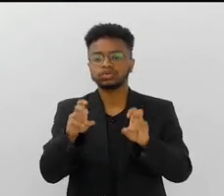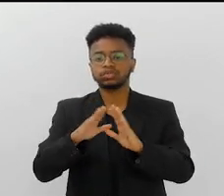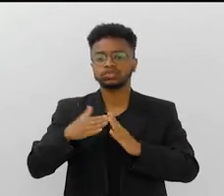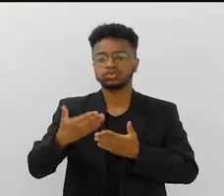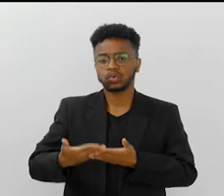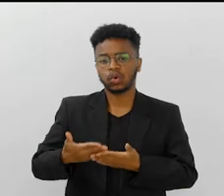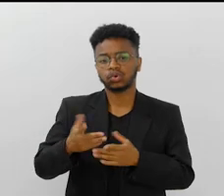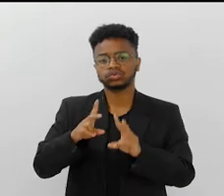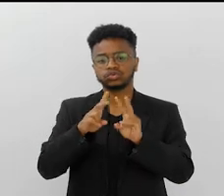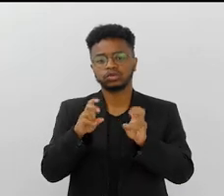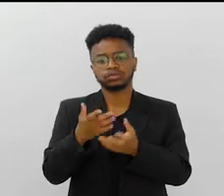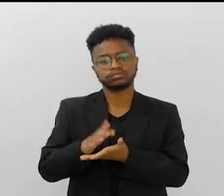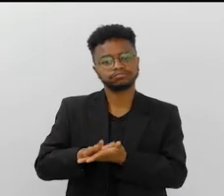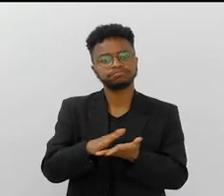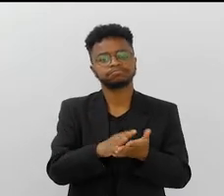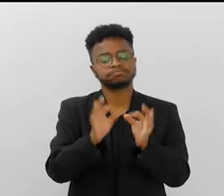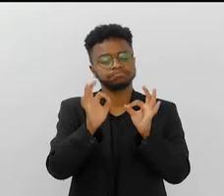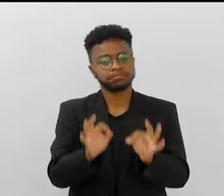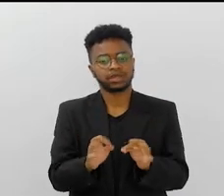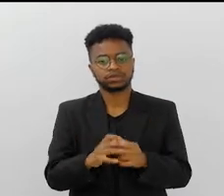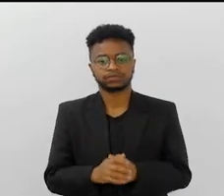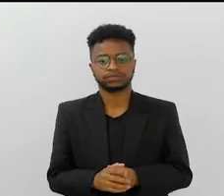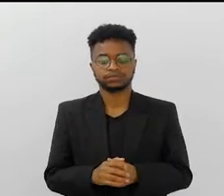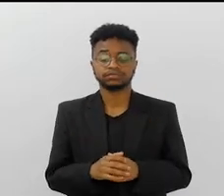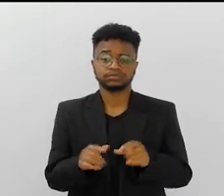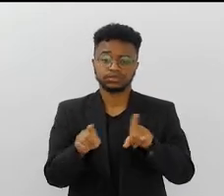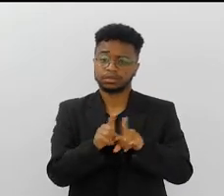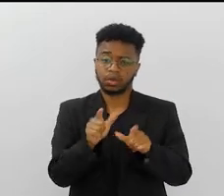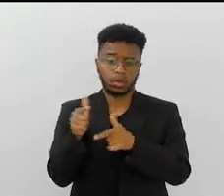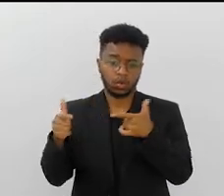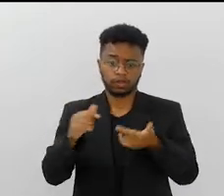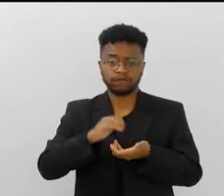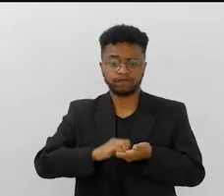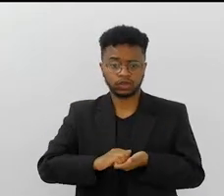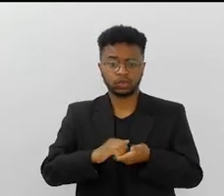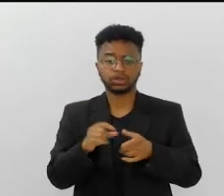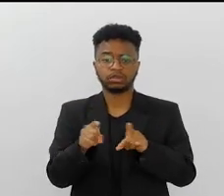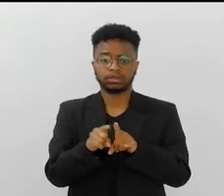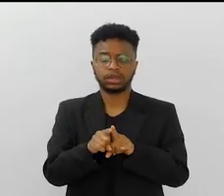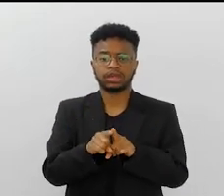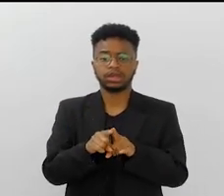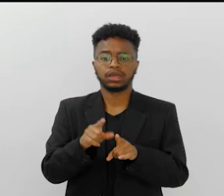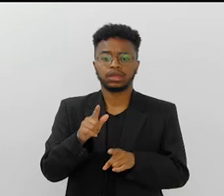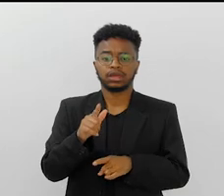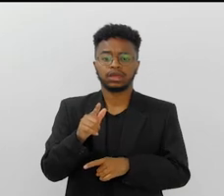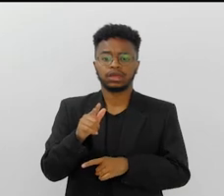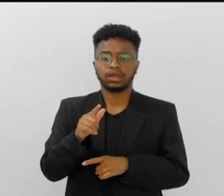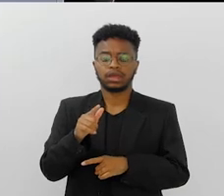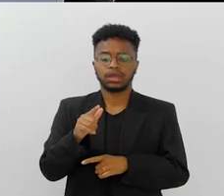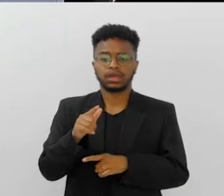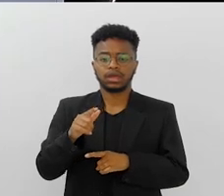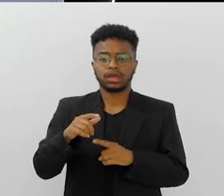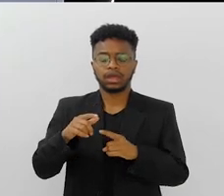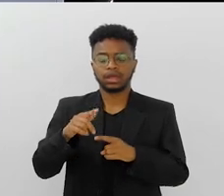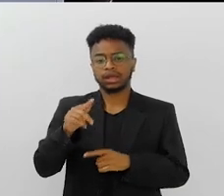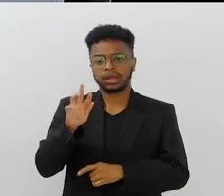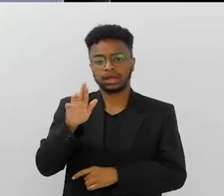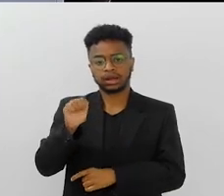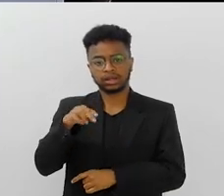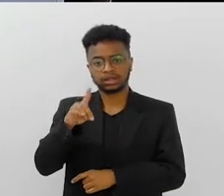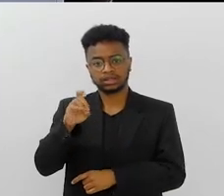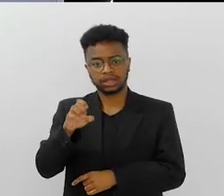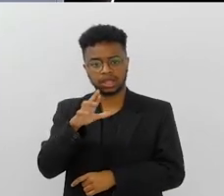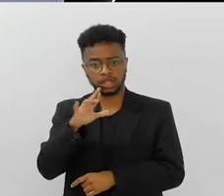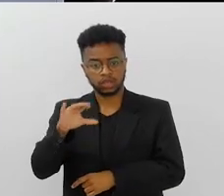muito da coisa da escola, do samba mesmo. Então, assim, e as outras? Da Viradouro, da Grande Rio, da Imperatriz, a